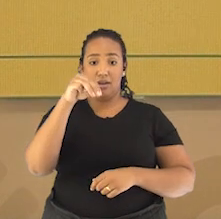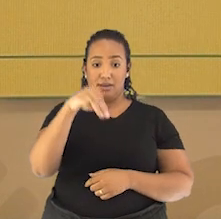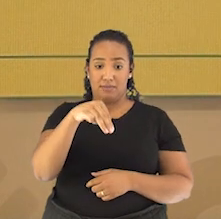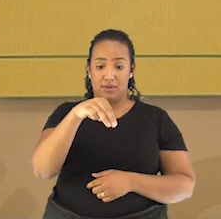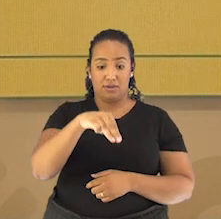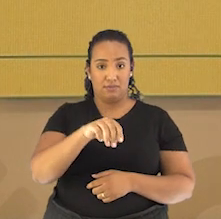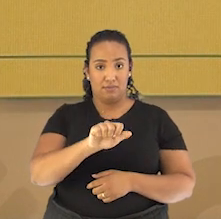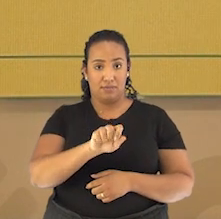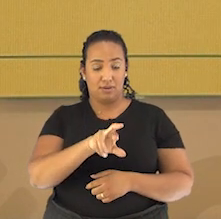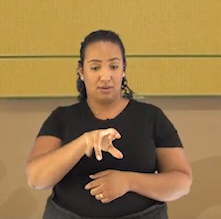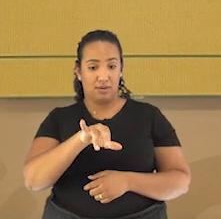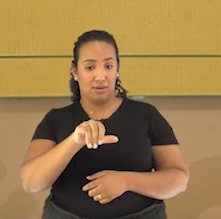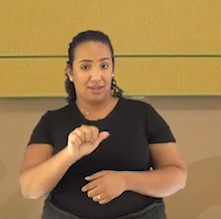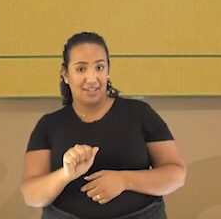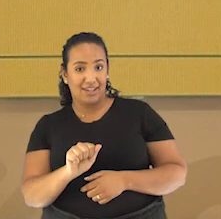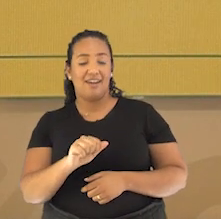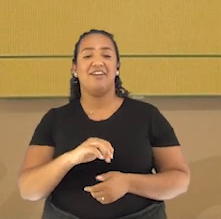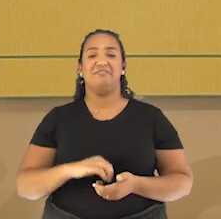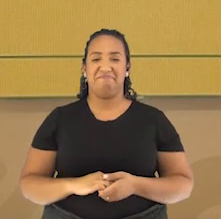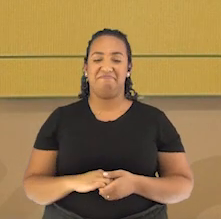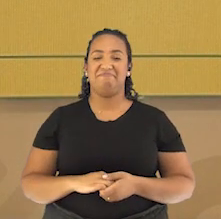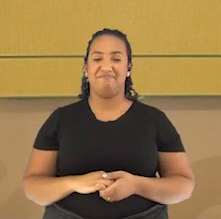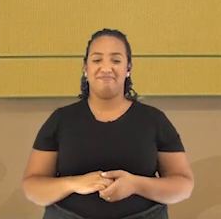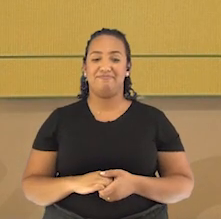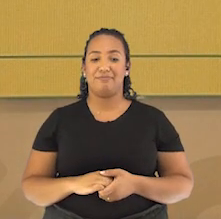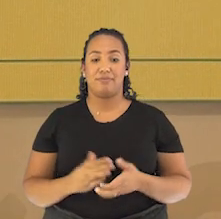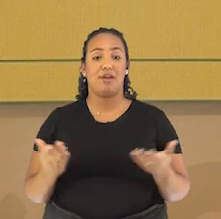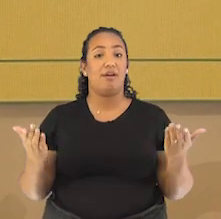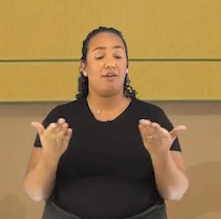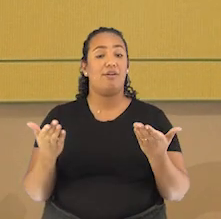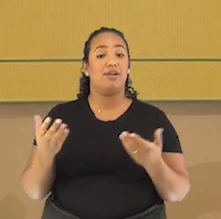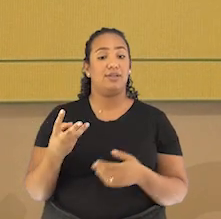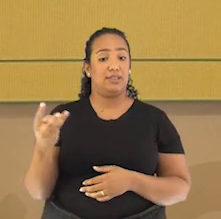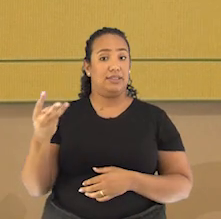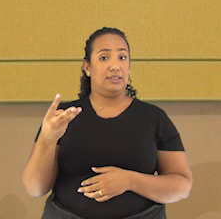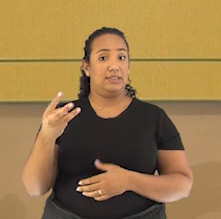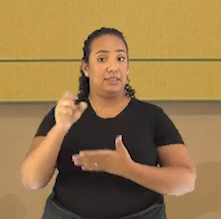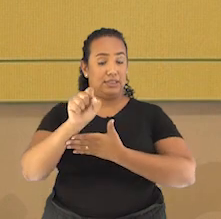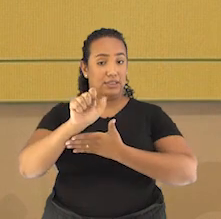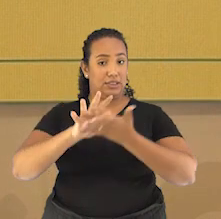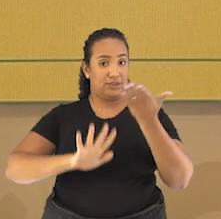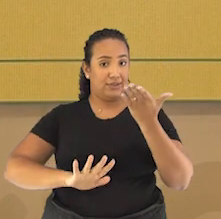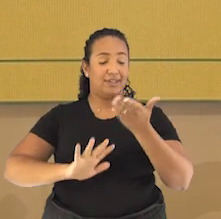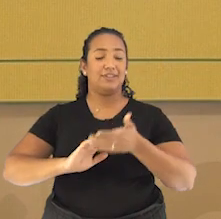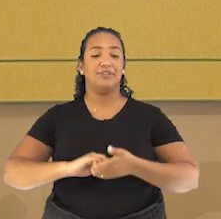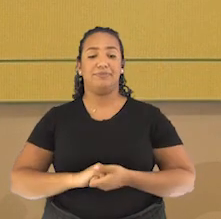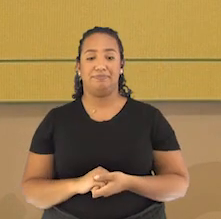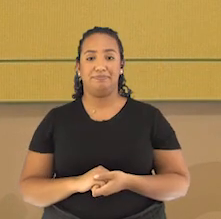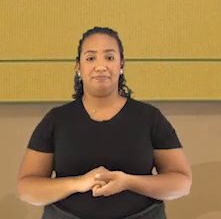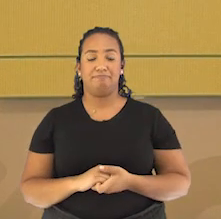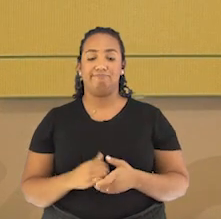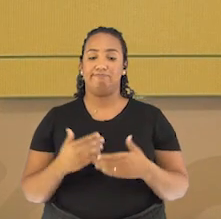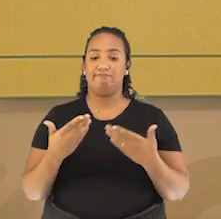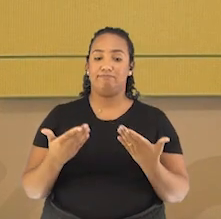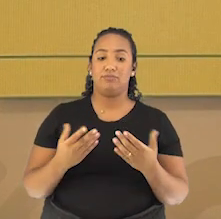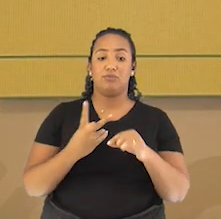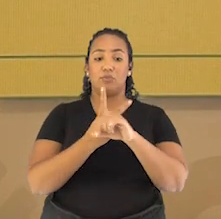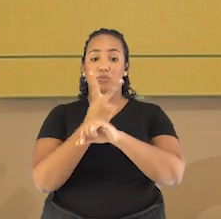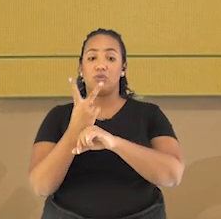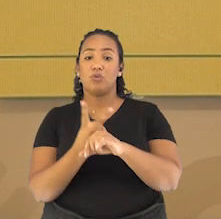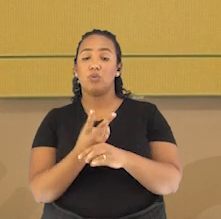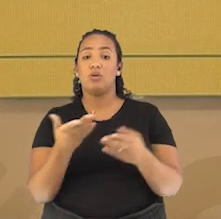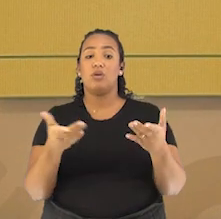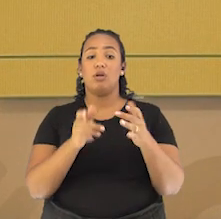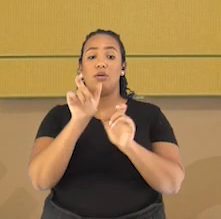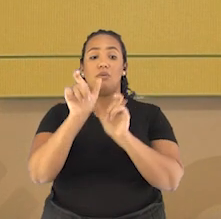de Maria, M de morango. Isso aí! Agora vamos para a nossa terceira e última questão de hoje. Continuando